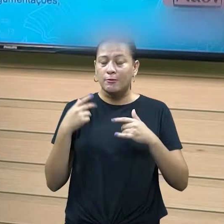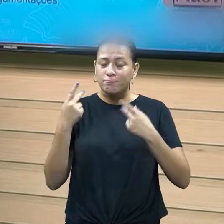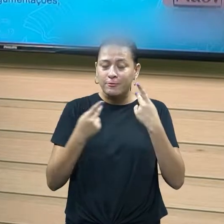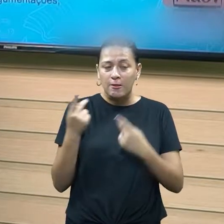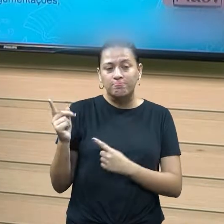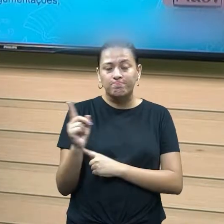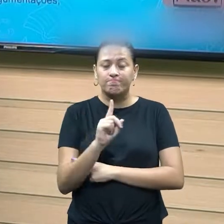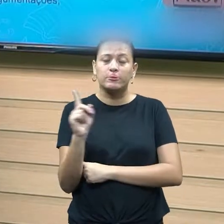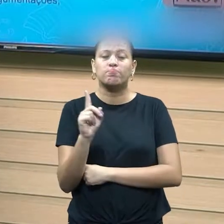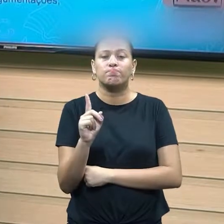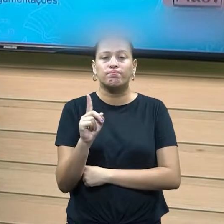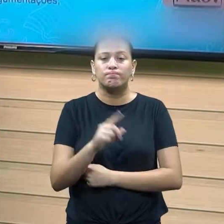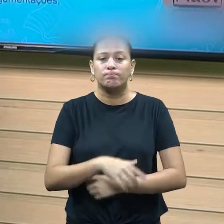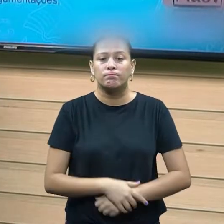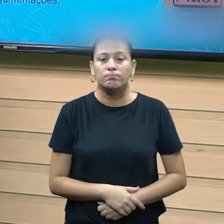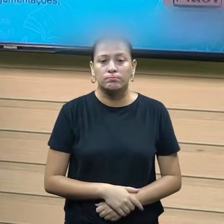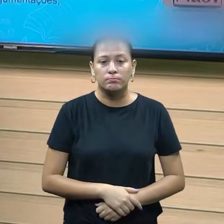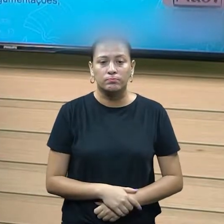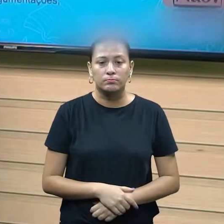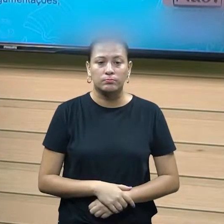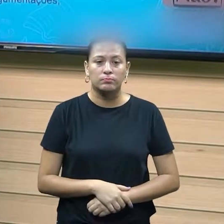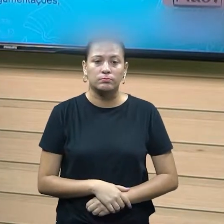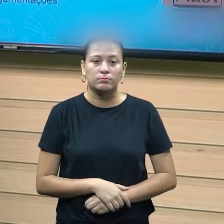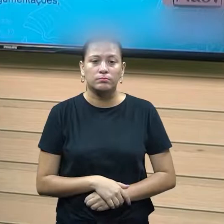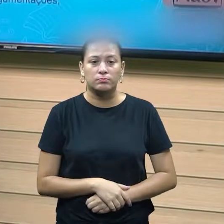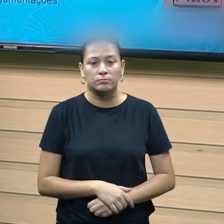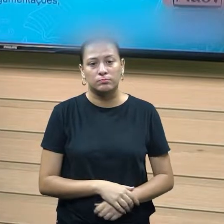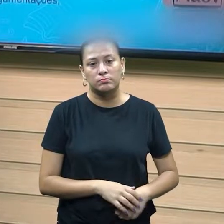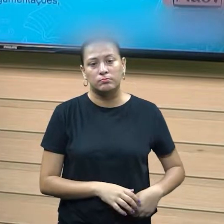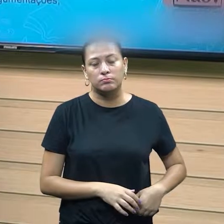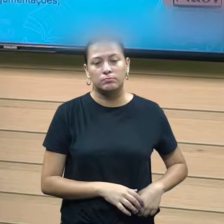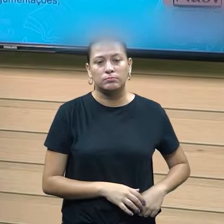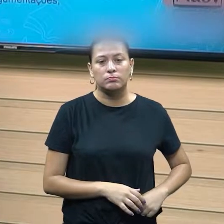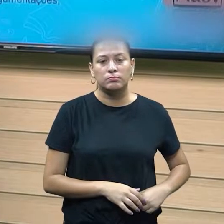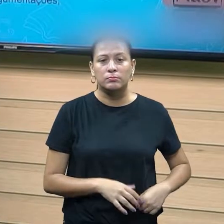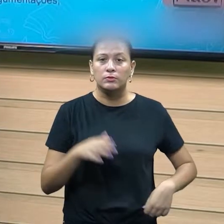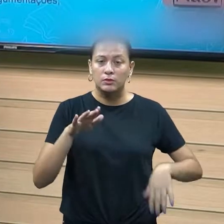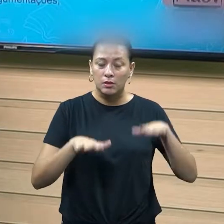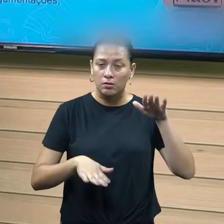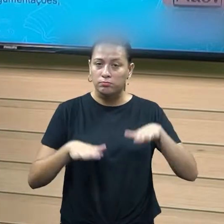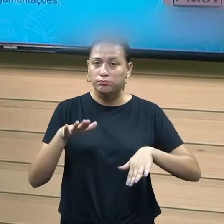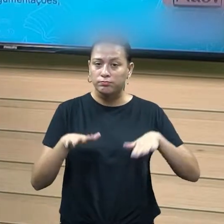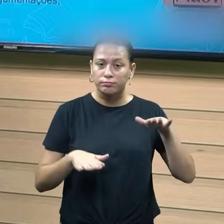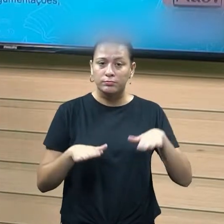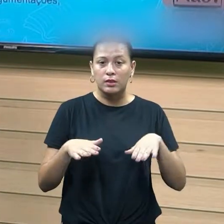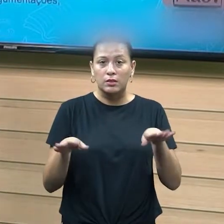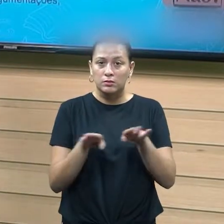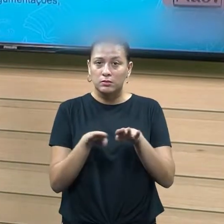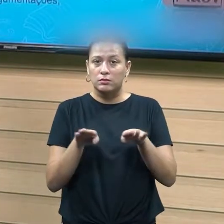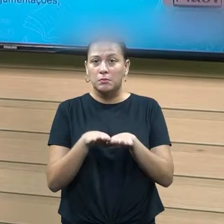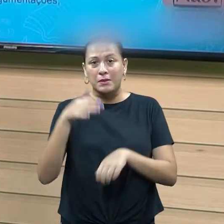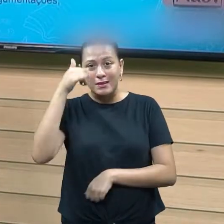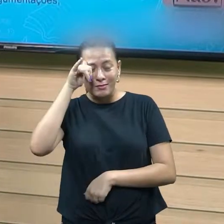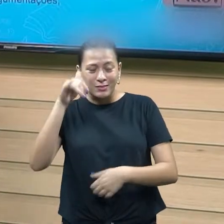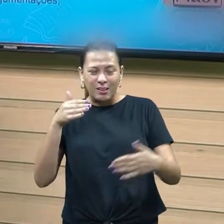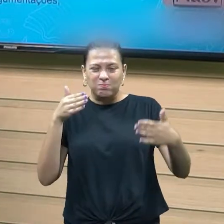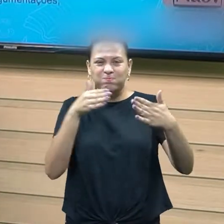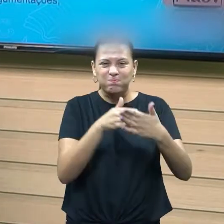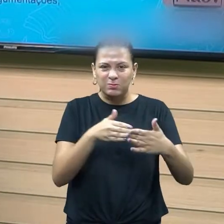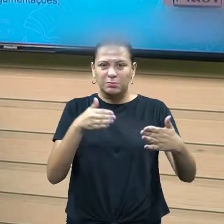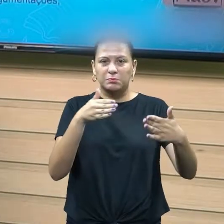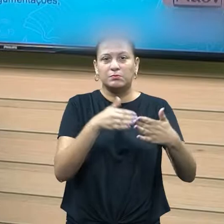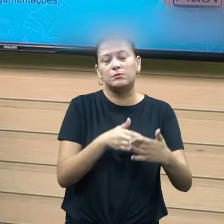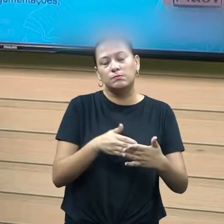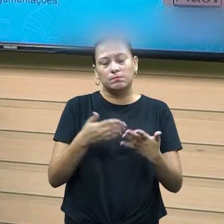trazer clareza, né, para o processo de negociação e muitas das vezes eu não ultrapassar limites que muitas vezes vai me